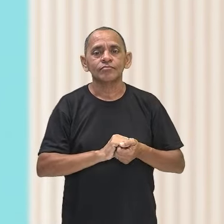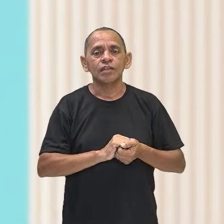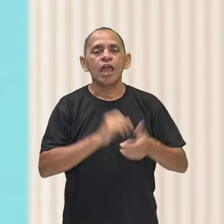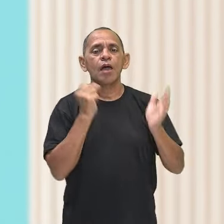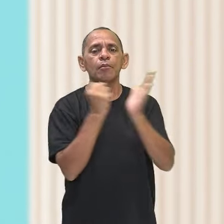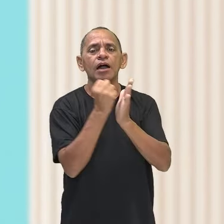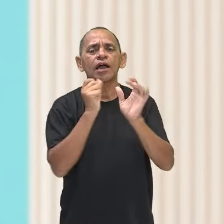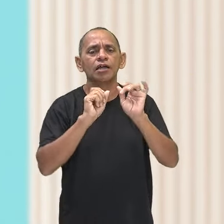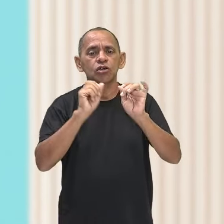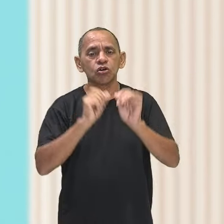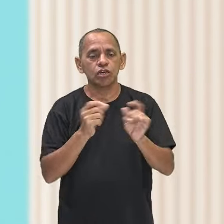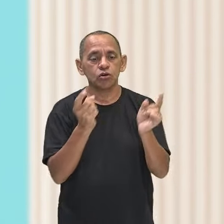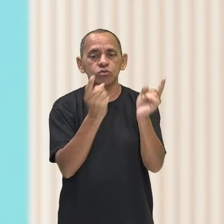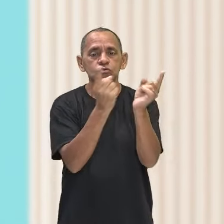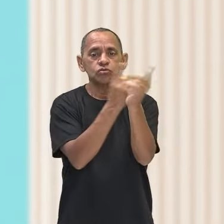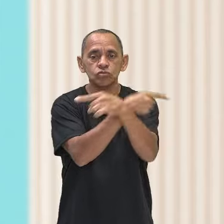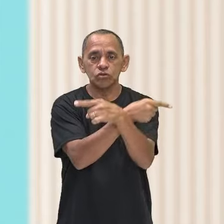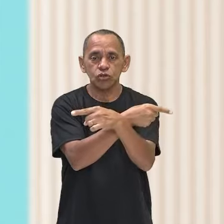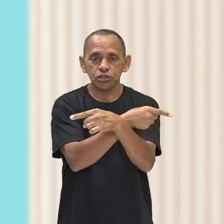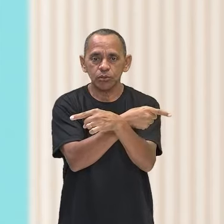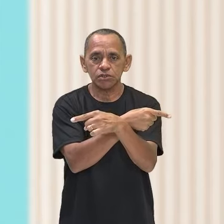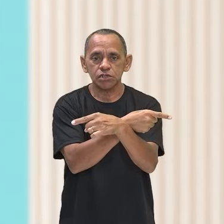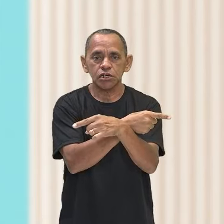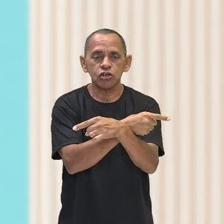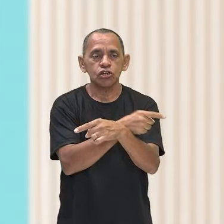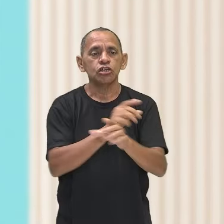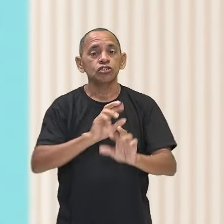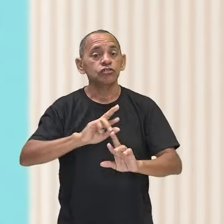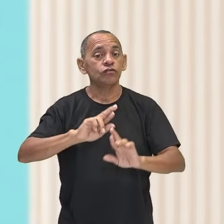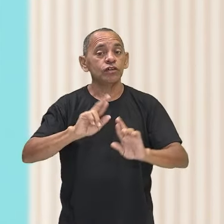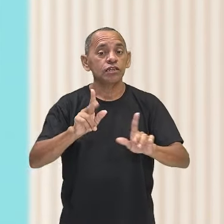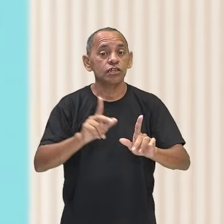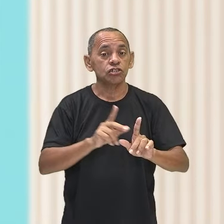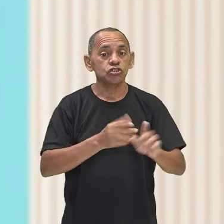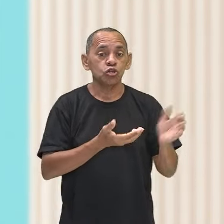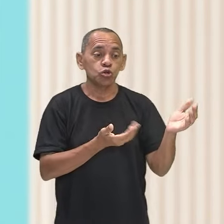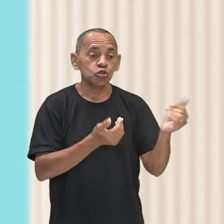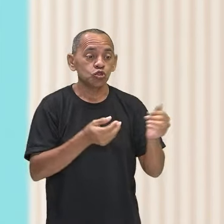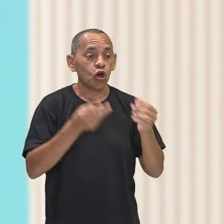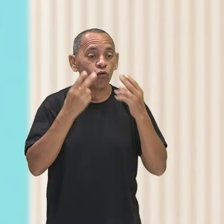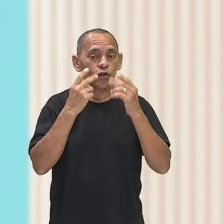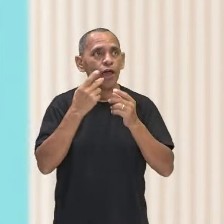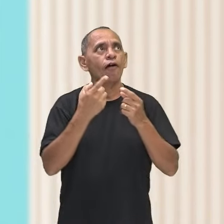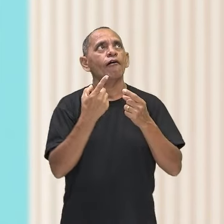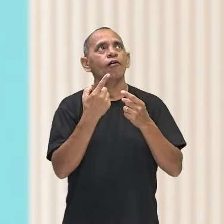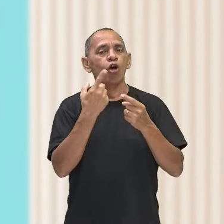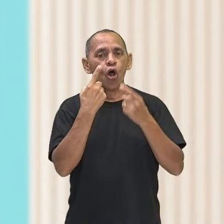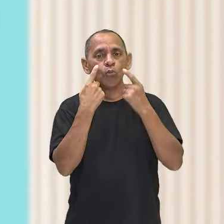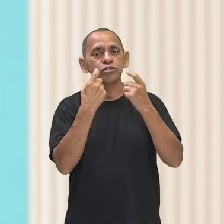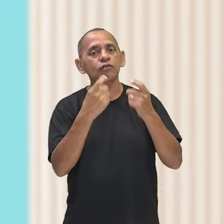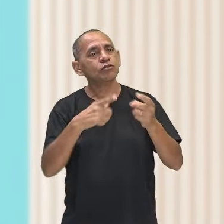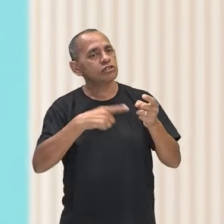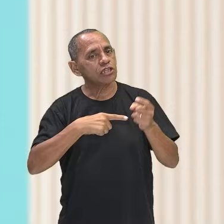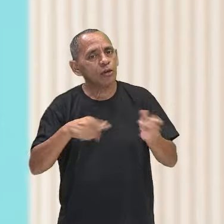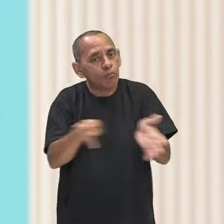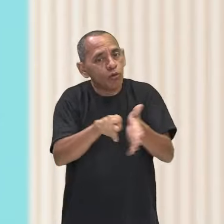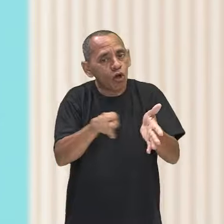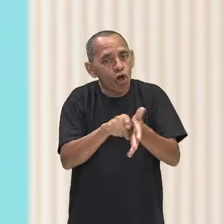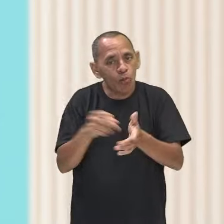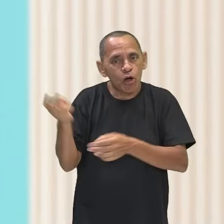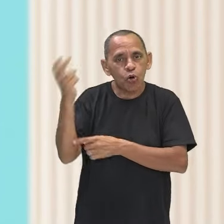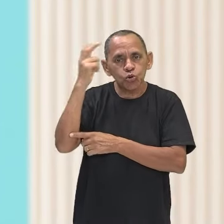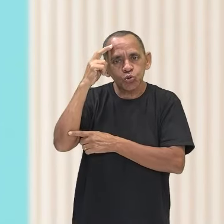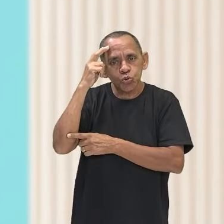E é o que a gente observa. Por exemplo, o jovem, ele tem a sua cultura própria, ele tem a sua